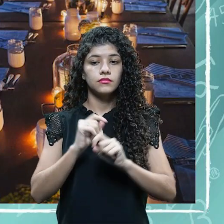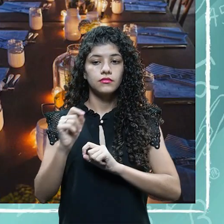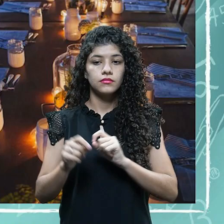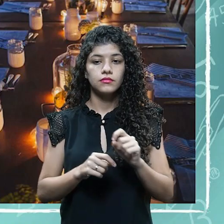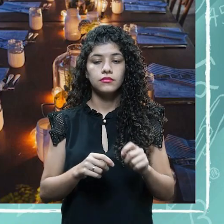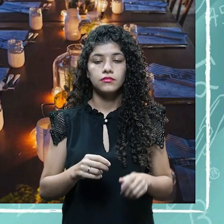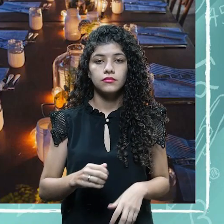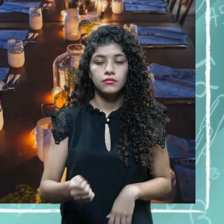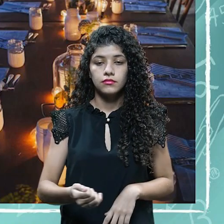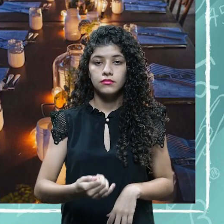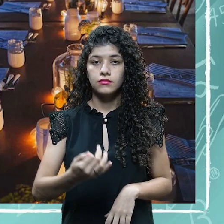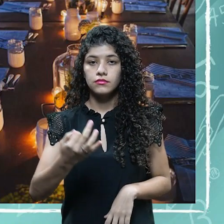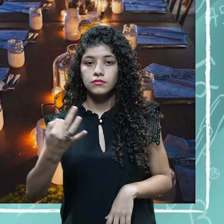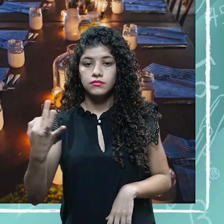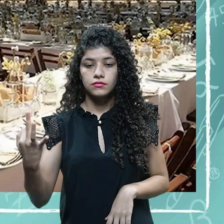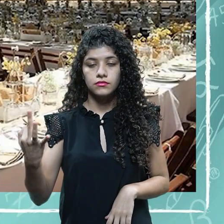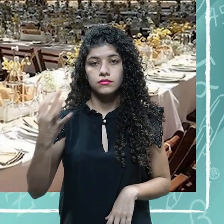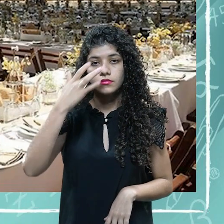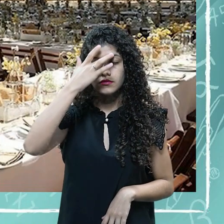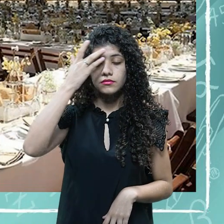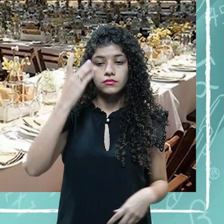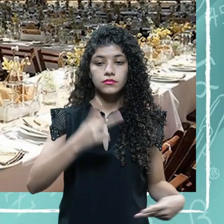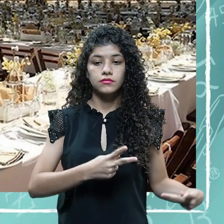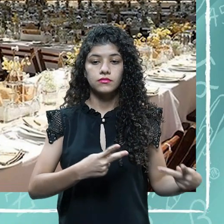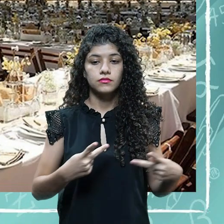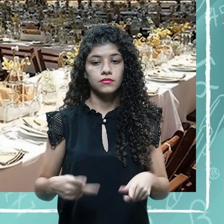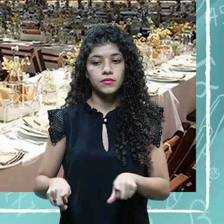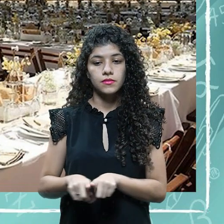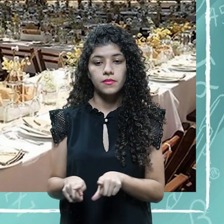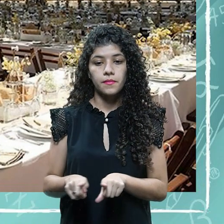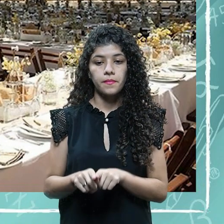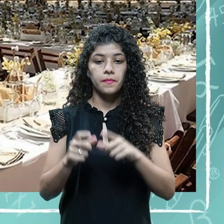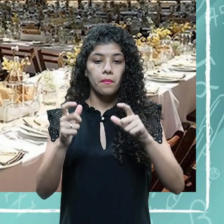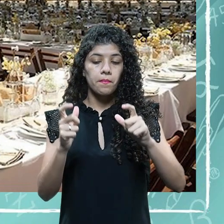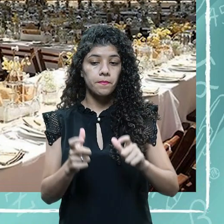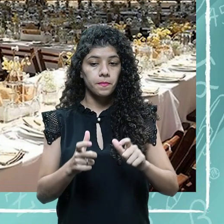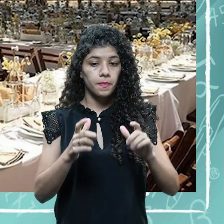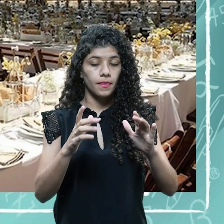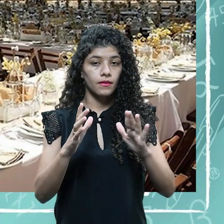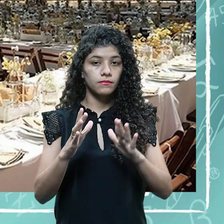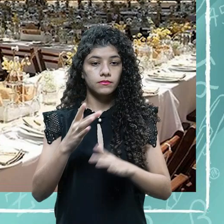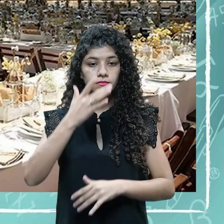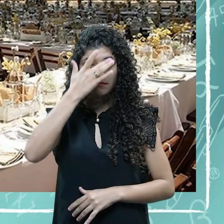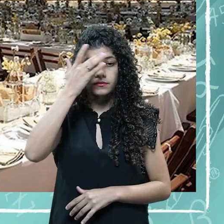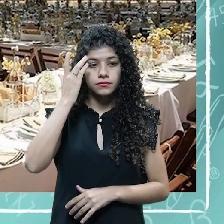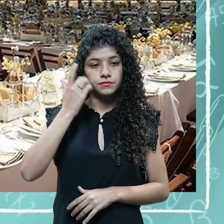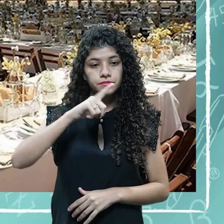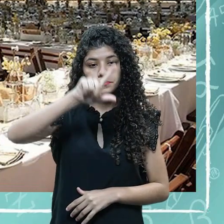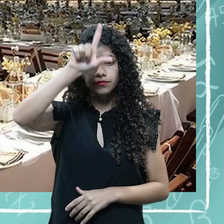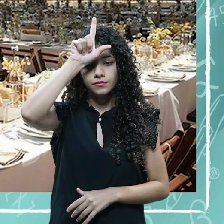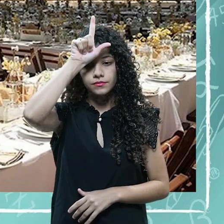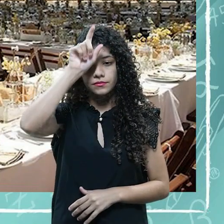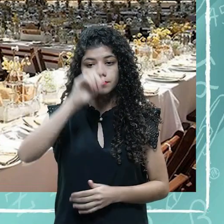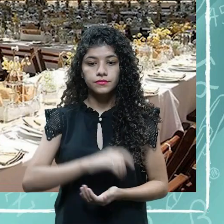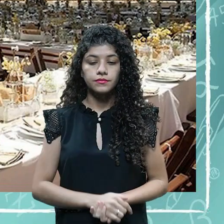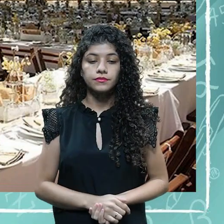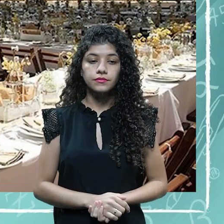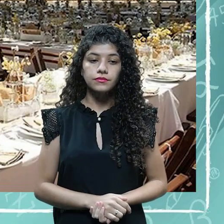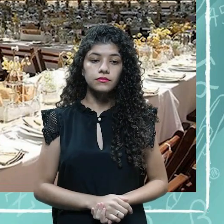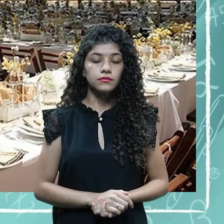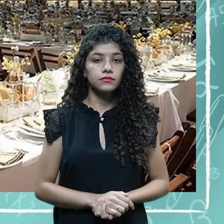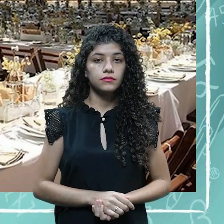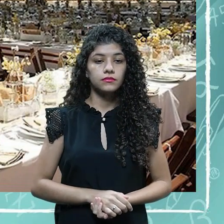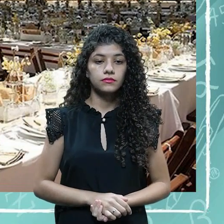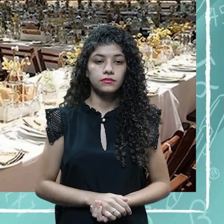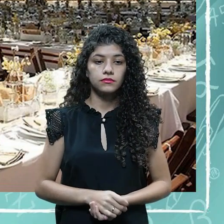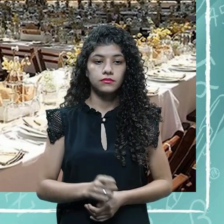posição dos lugares de honra. Geralmente, vocês conhecem a mesa U ou mesa V, né. Que é como